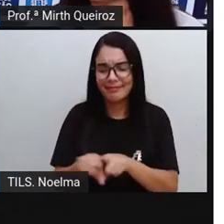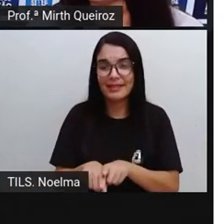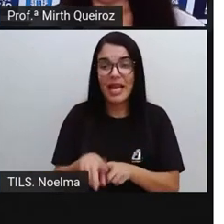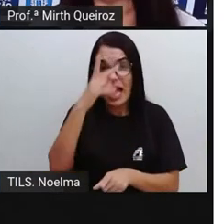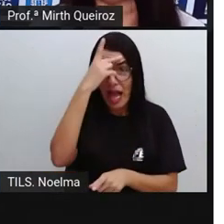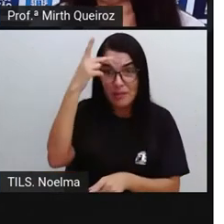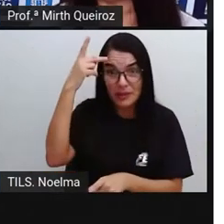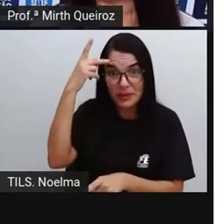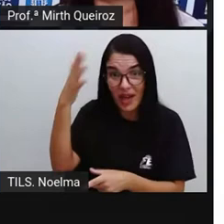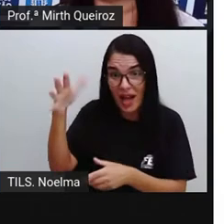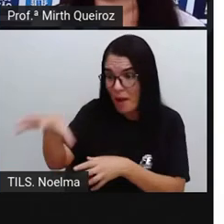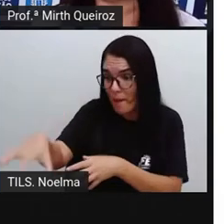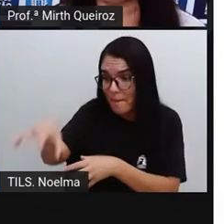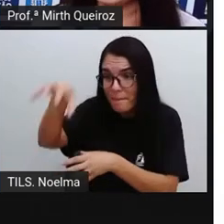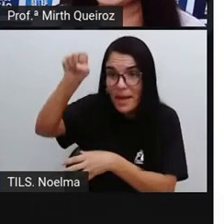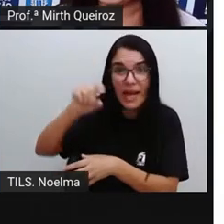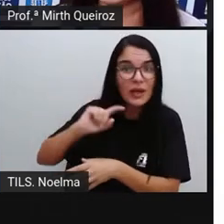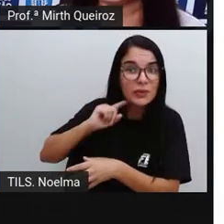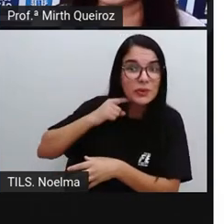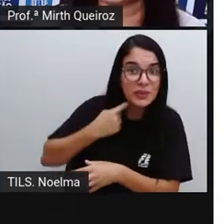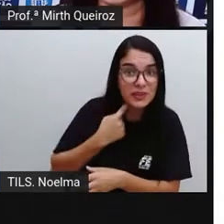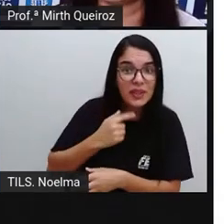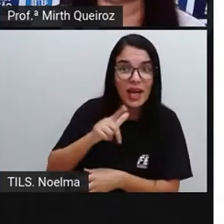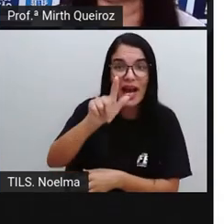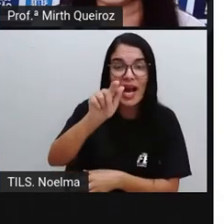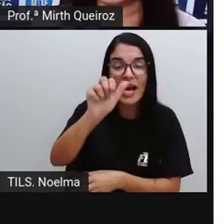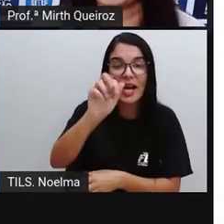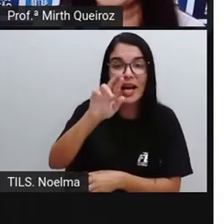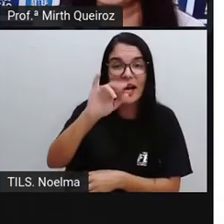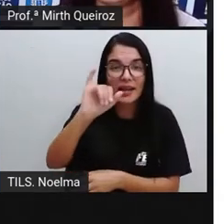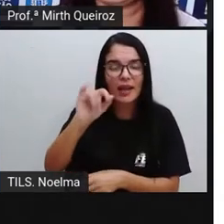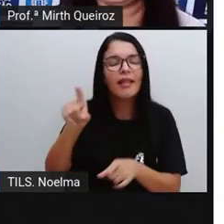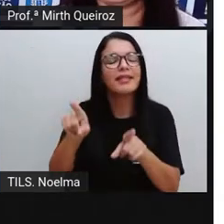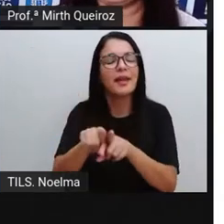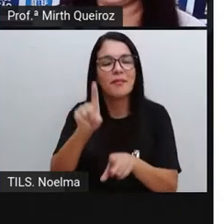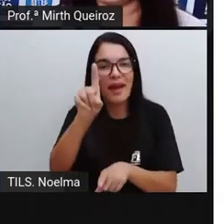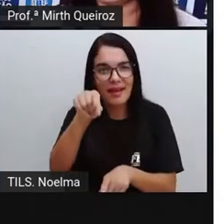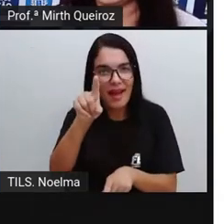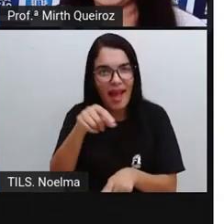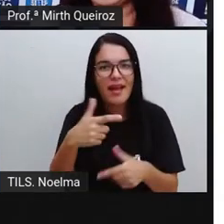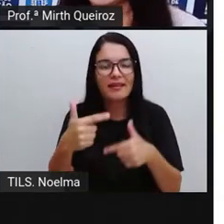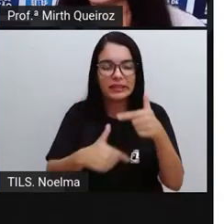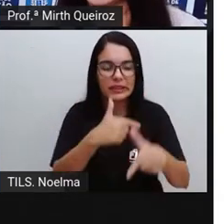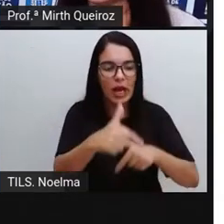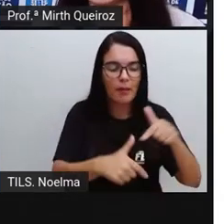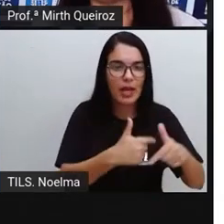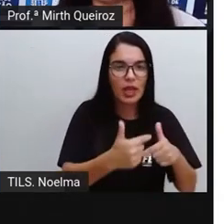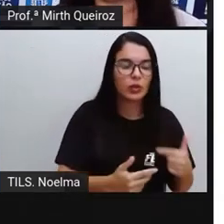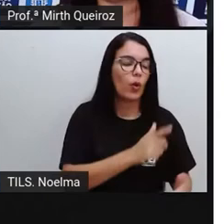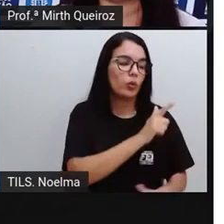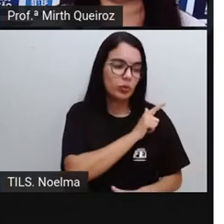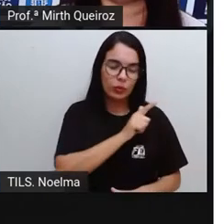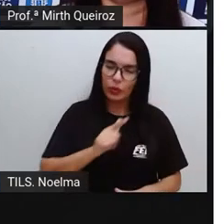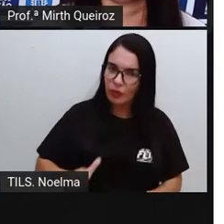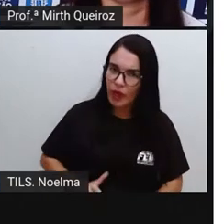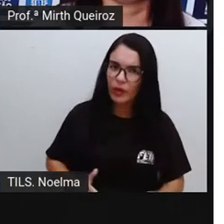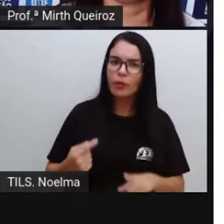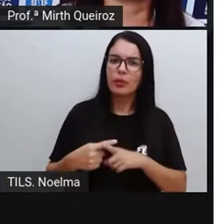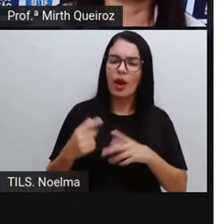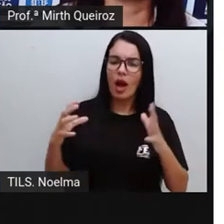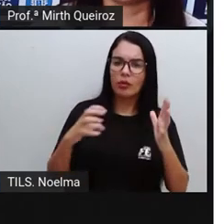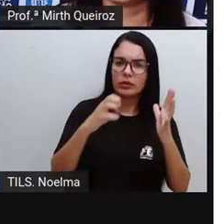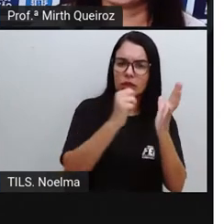vocês veem na rua É um funcionário público também, né? Ele está ali, ele para poder Foi contratado para desenvolver